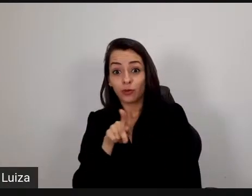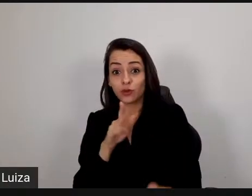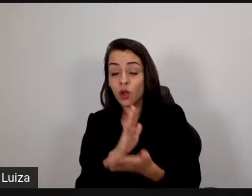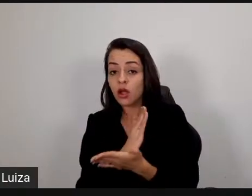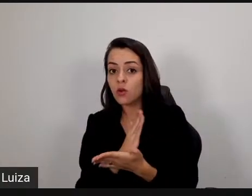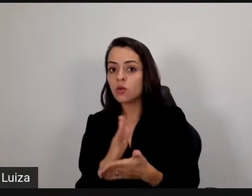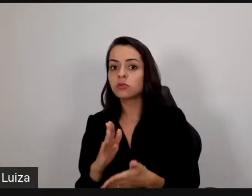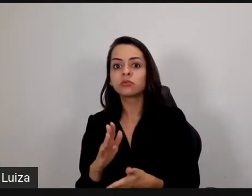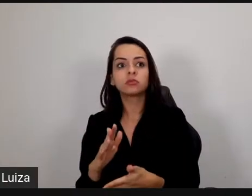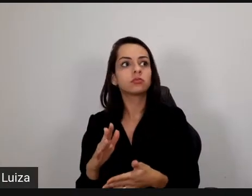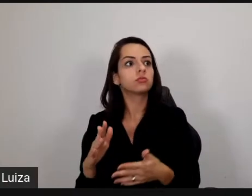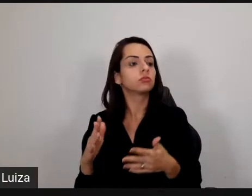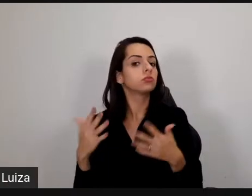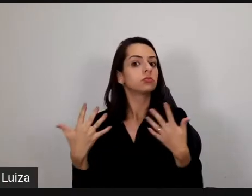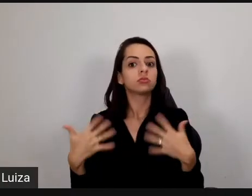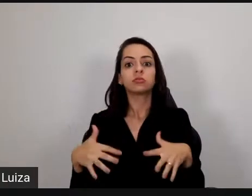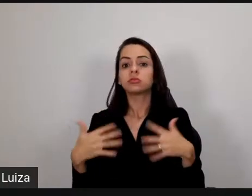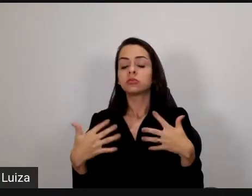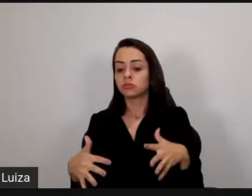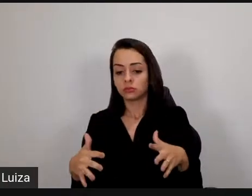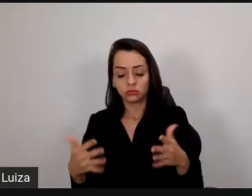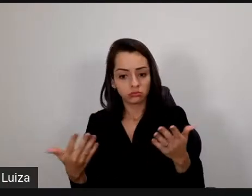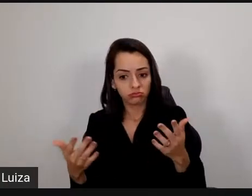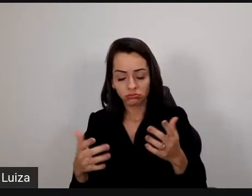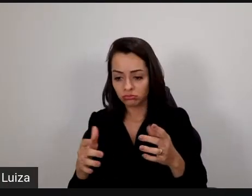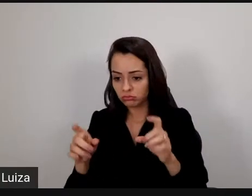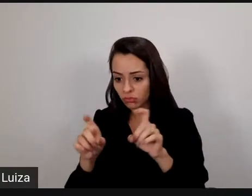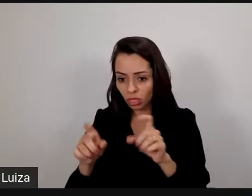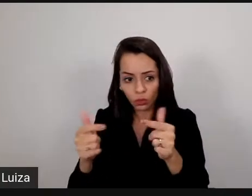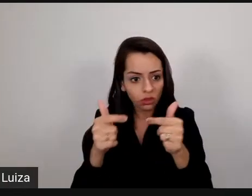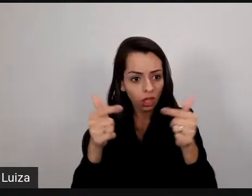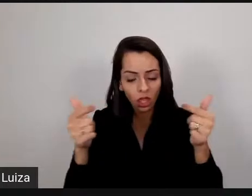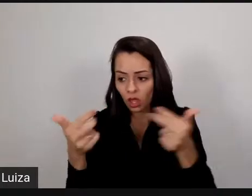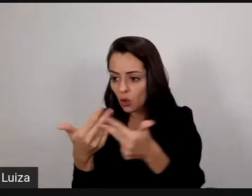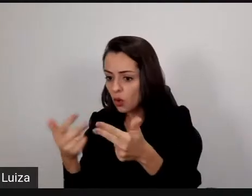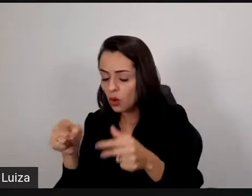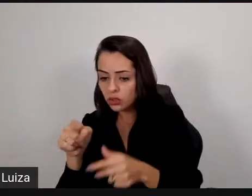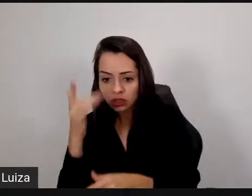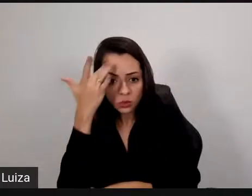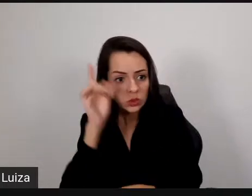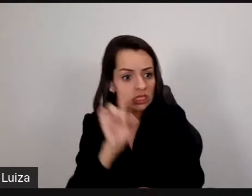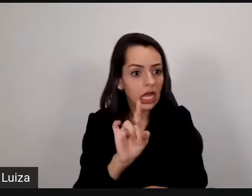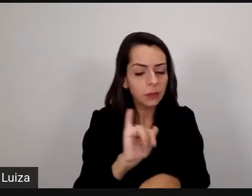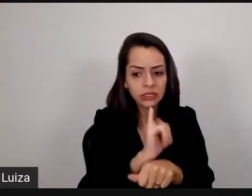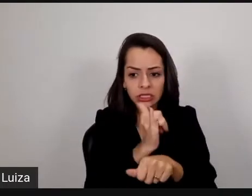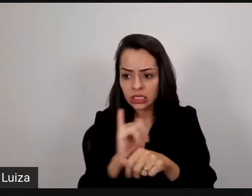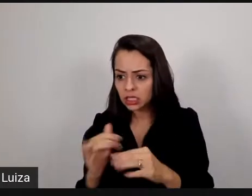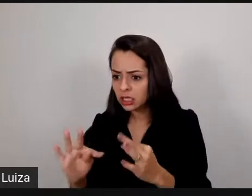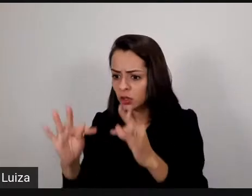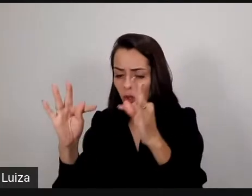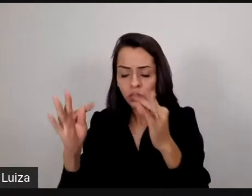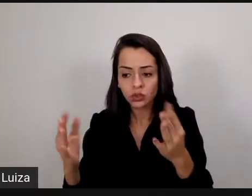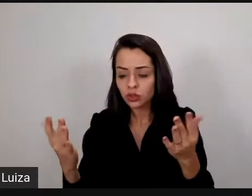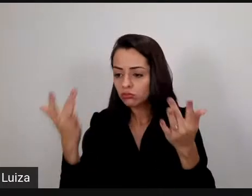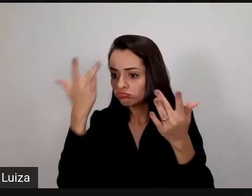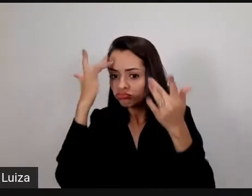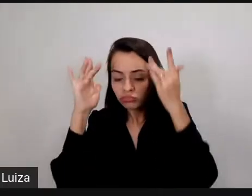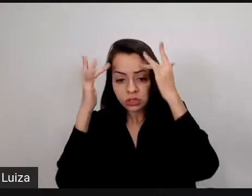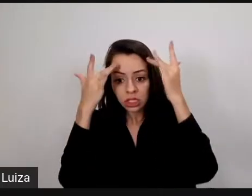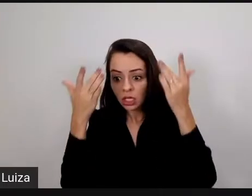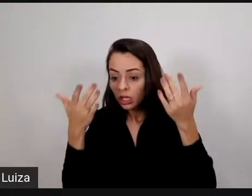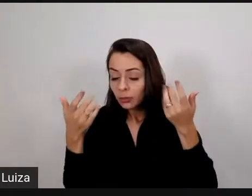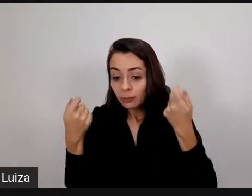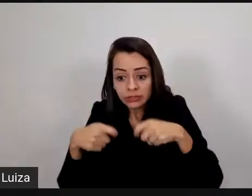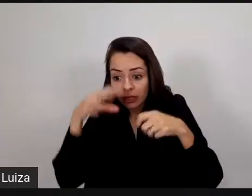que não tinha ferramenta, não conhecia e teve que aprender literalmente da noite para o dia e está aprendendo até hoje.